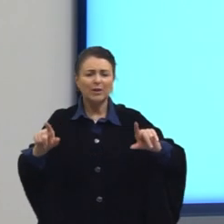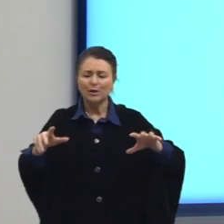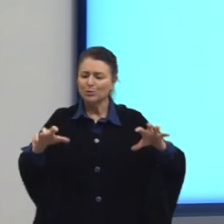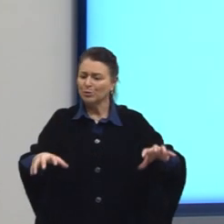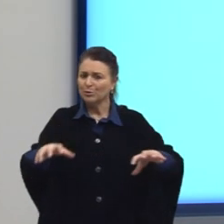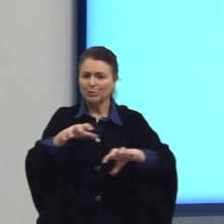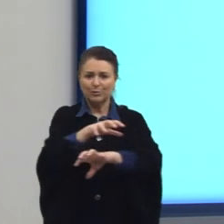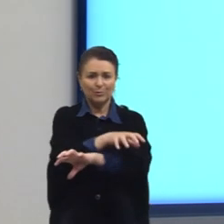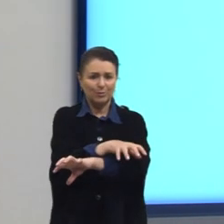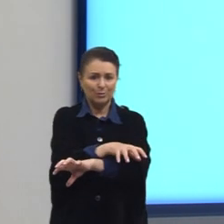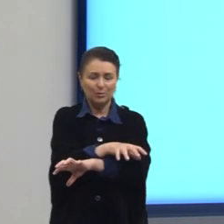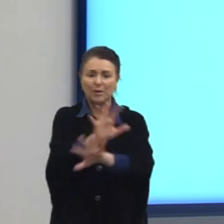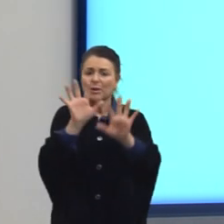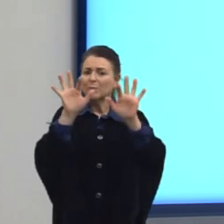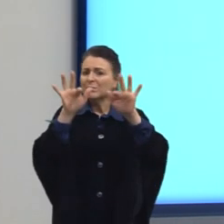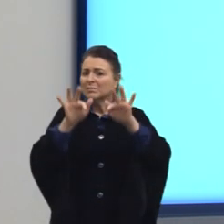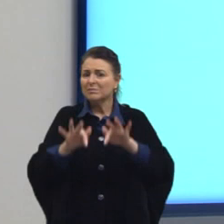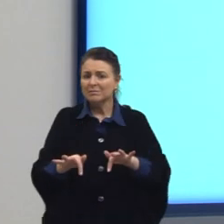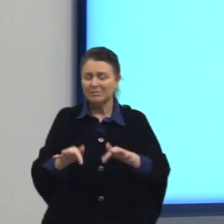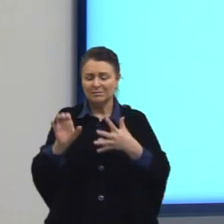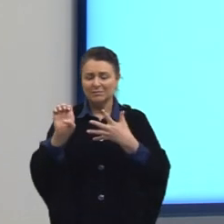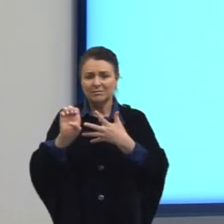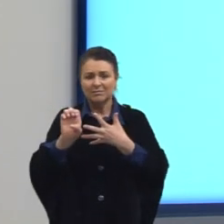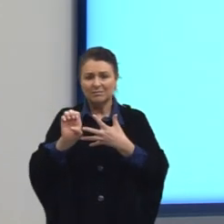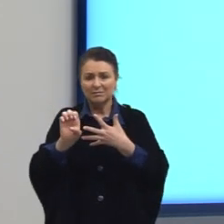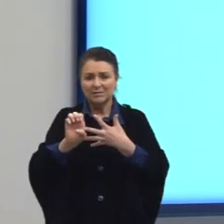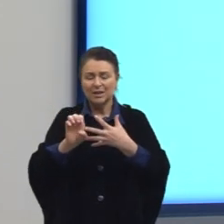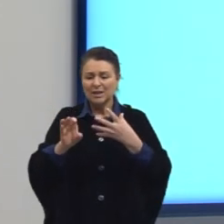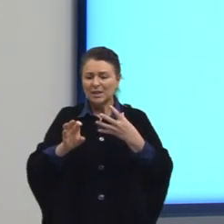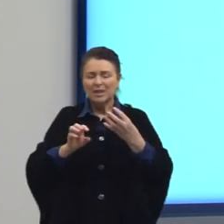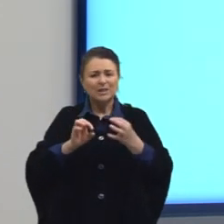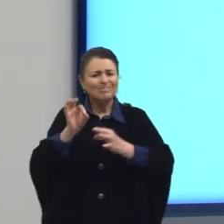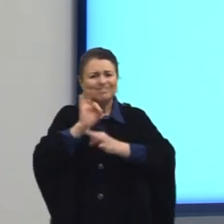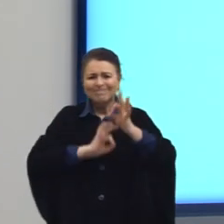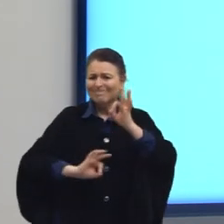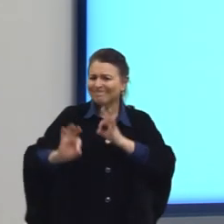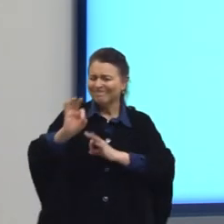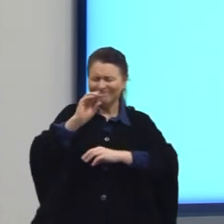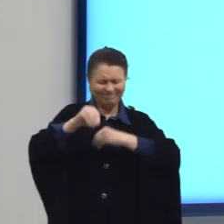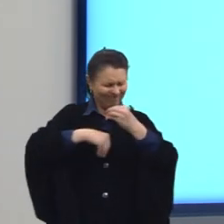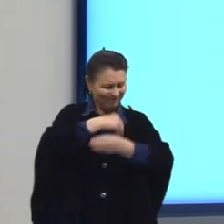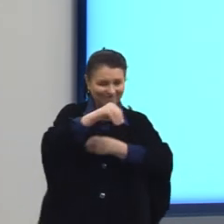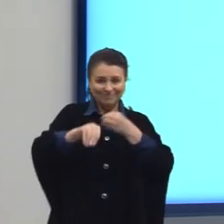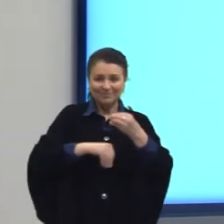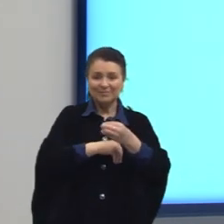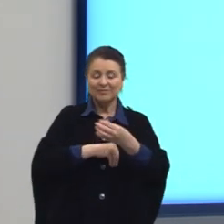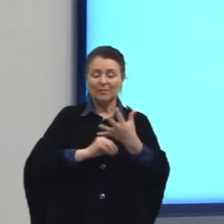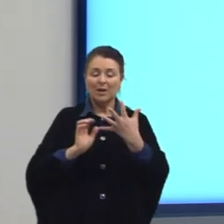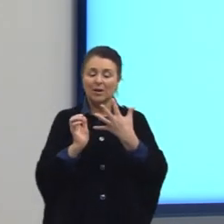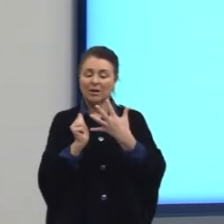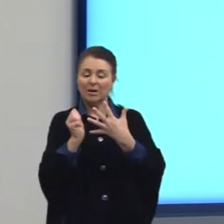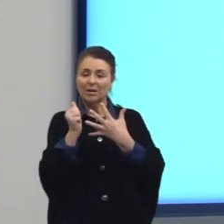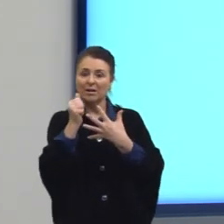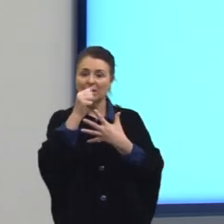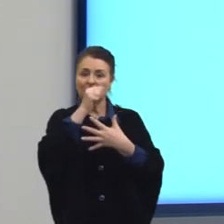extinção das espécies e desorganiza a cadeia alimentar dos ecossistemas.